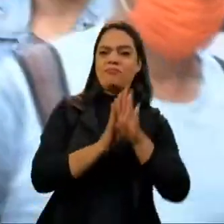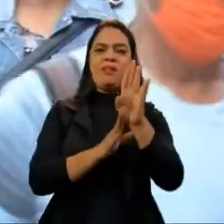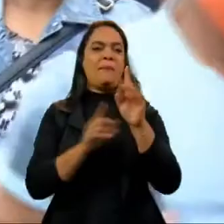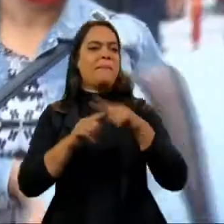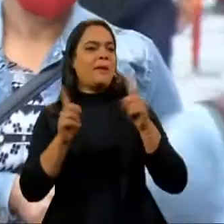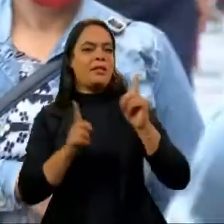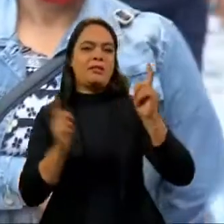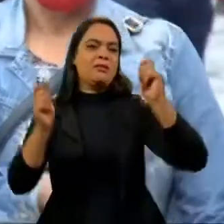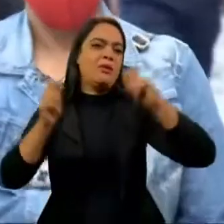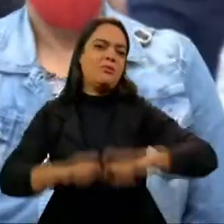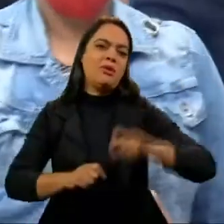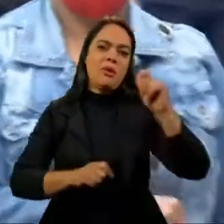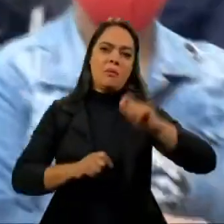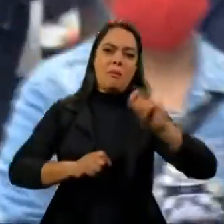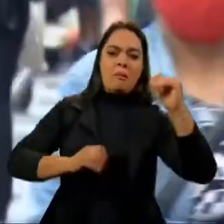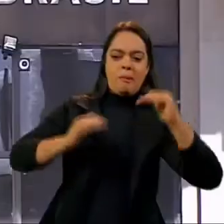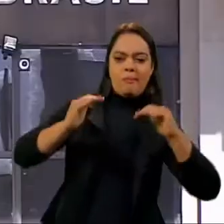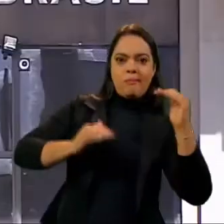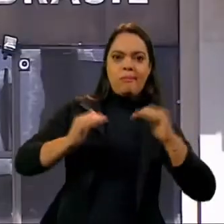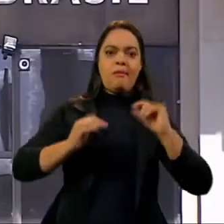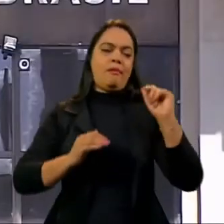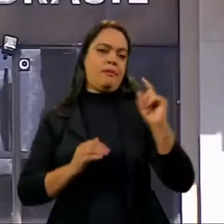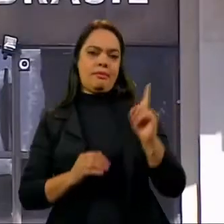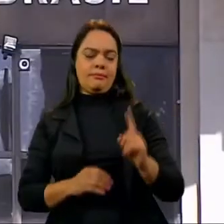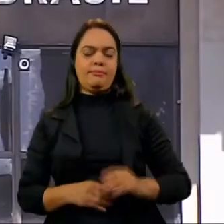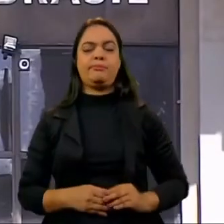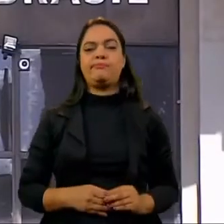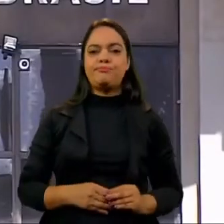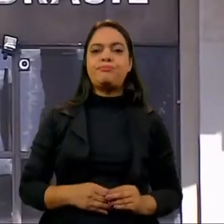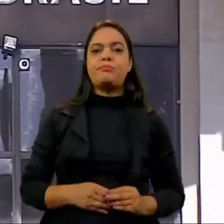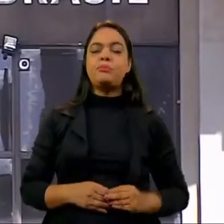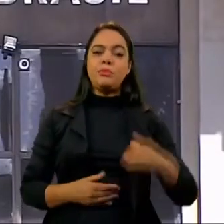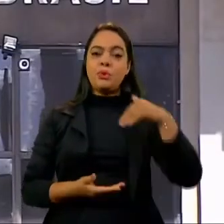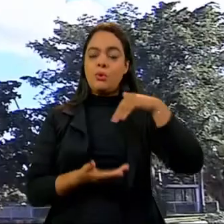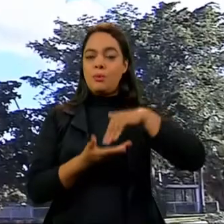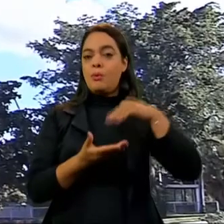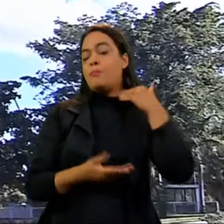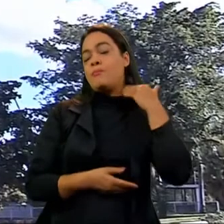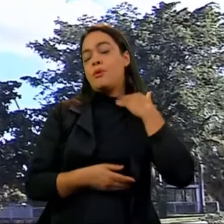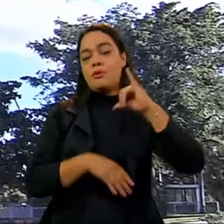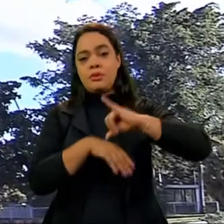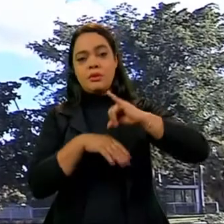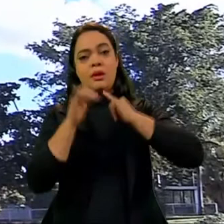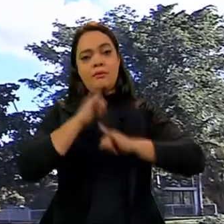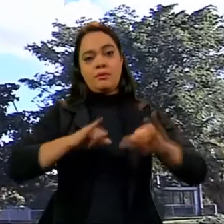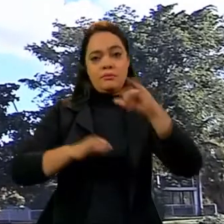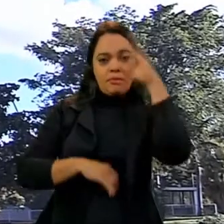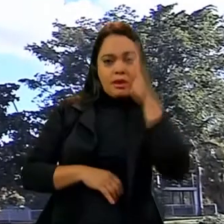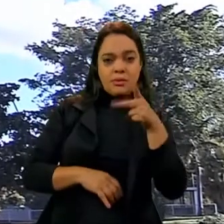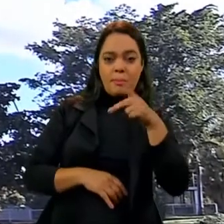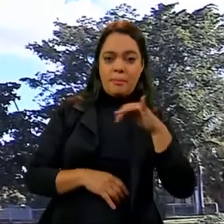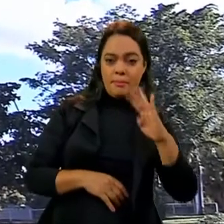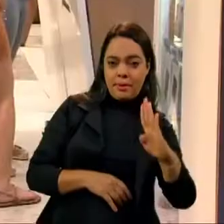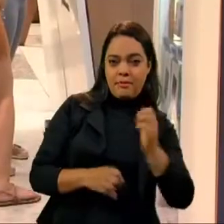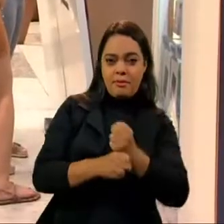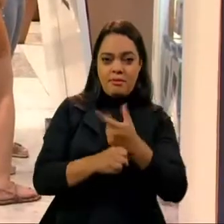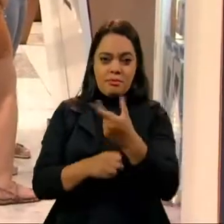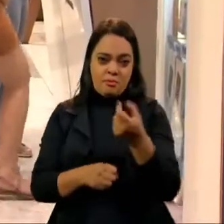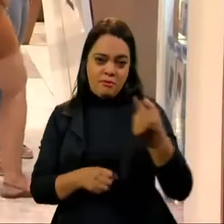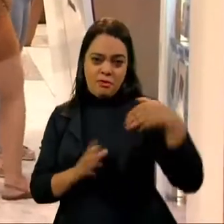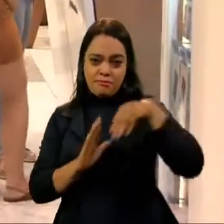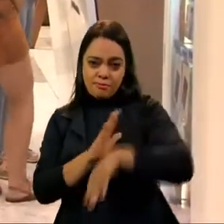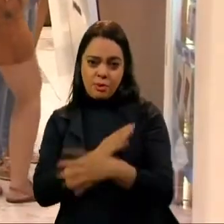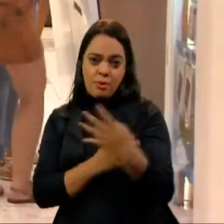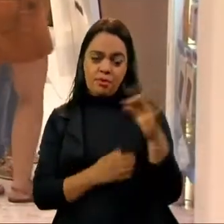compensar o estrago feito pela pandemia. Segundo o Banco Central, o Brasil deve ter retração de 4% no PIB de 2020. Se